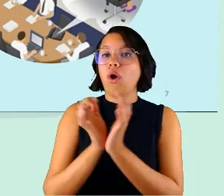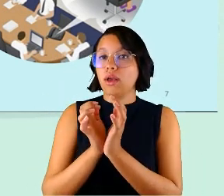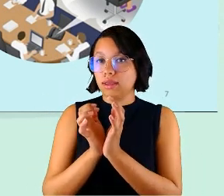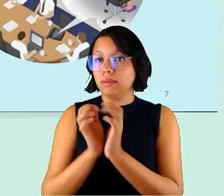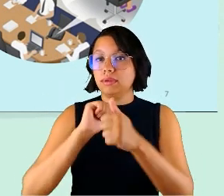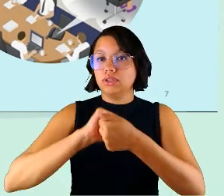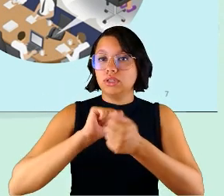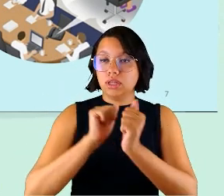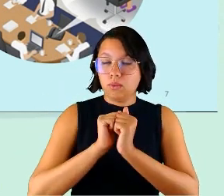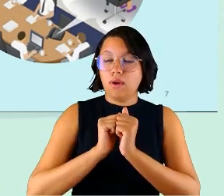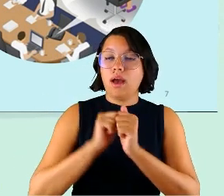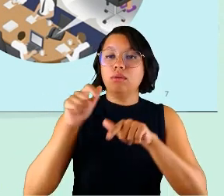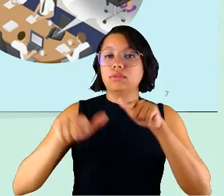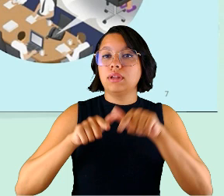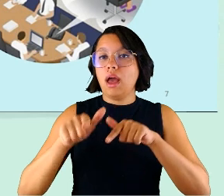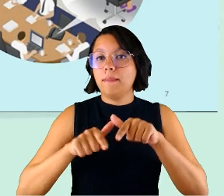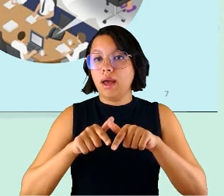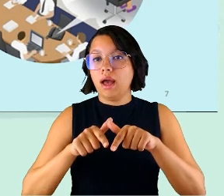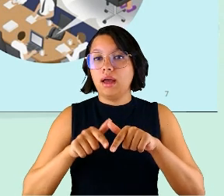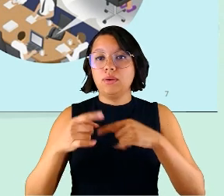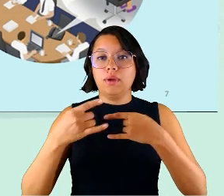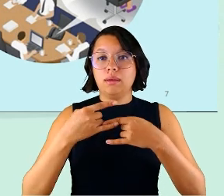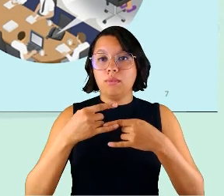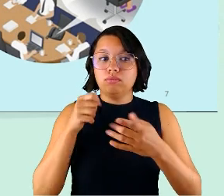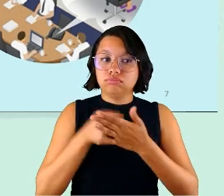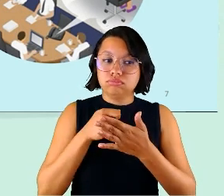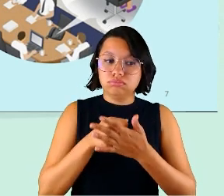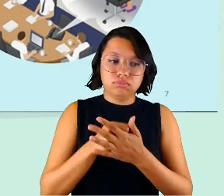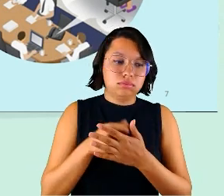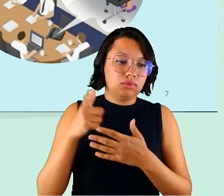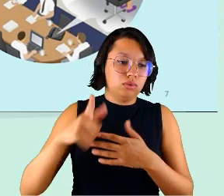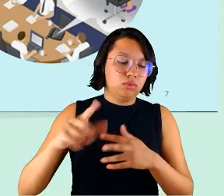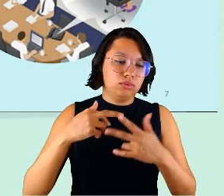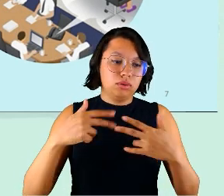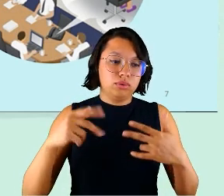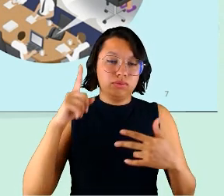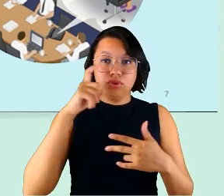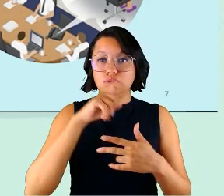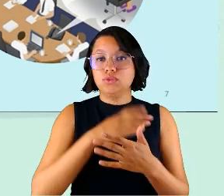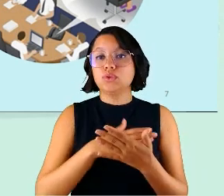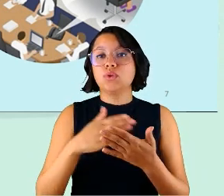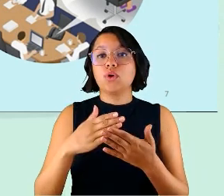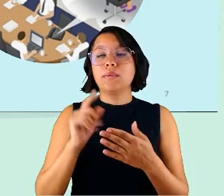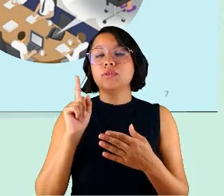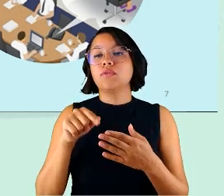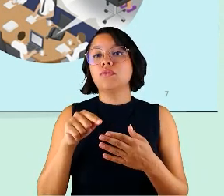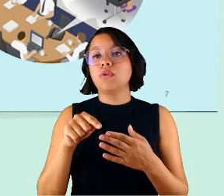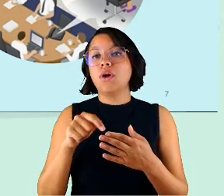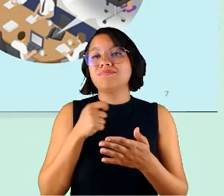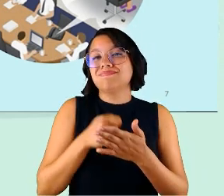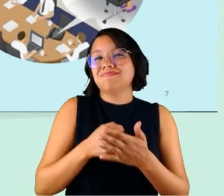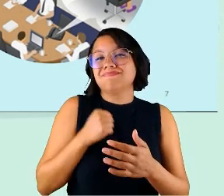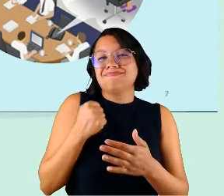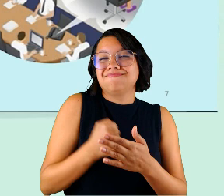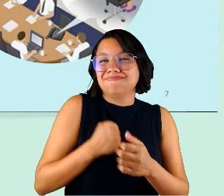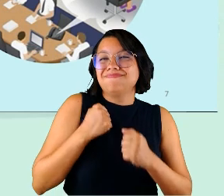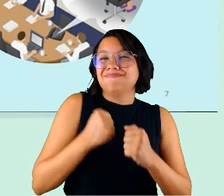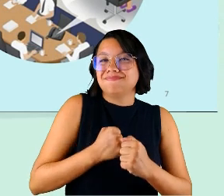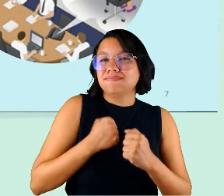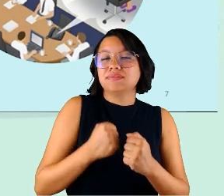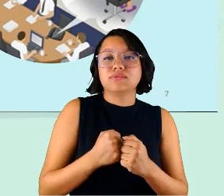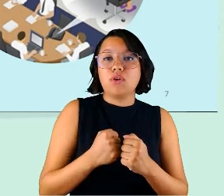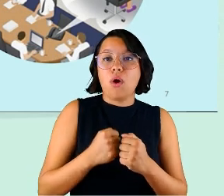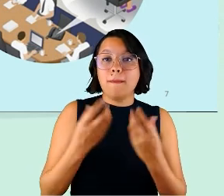remoto, intensivo. Outra coisa que também foi difícil no início foi o esforço intenso para manter